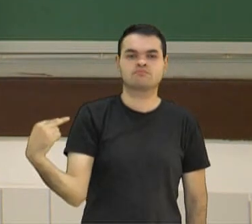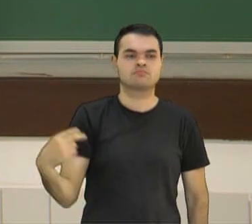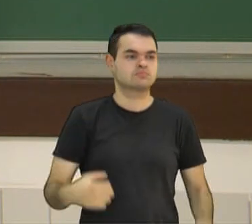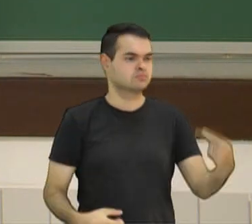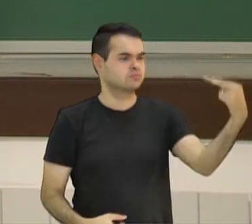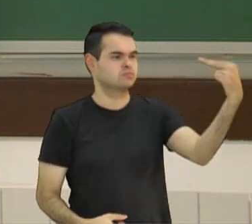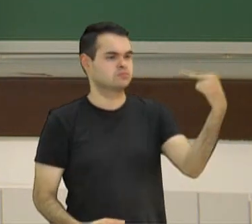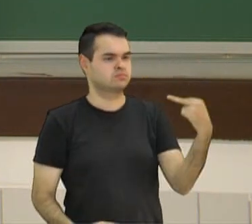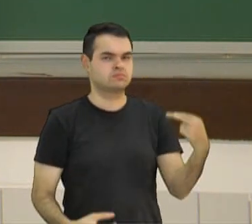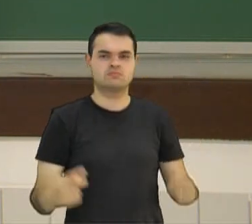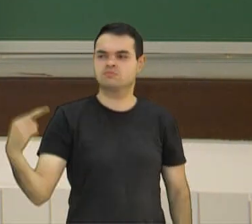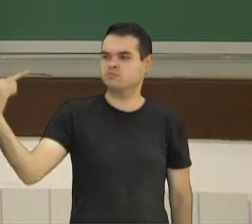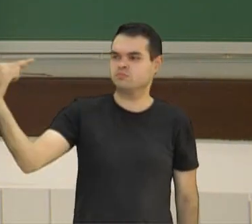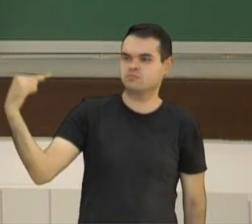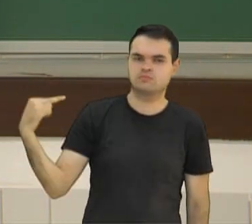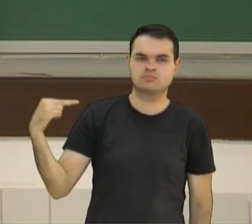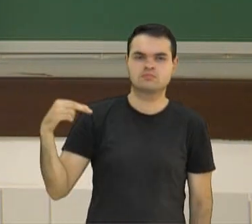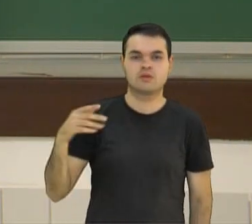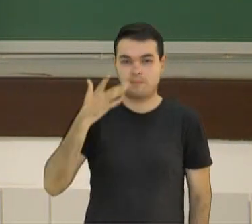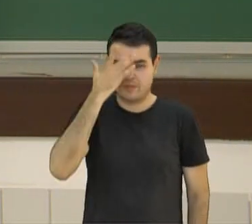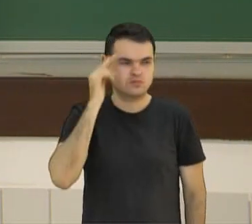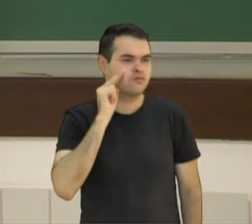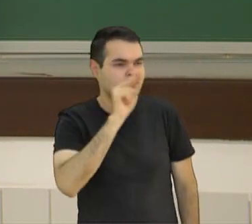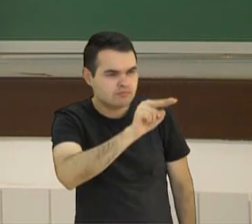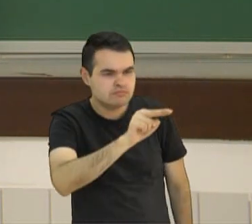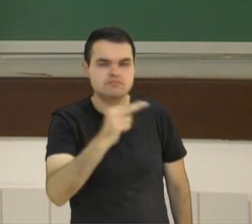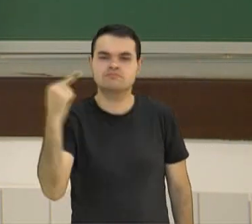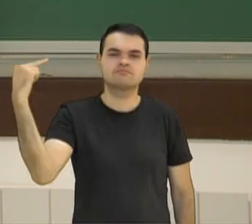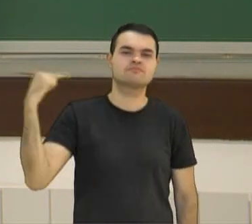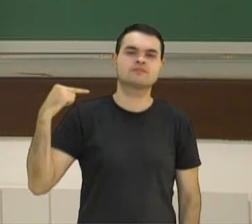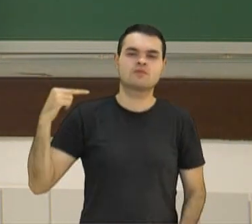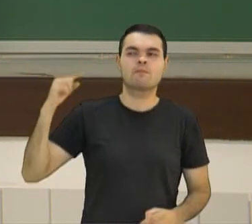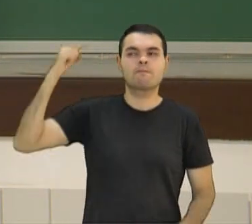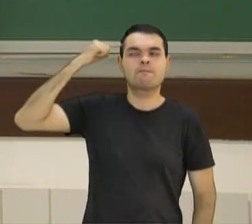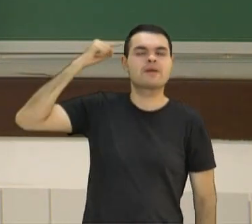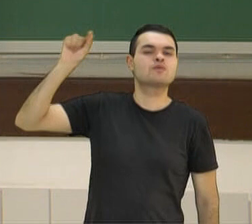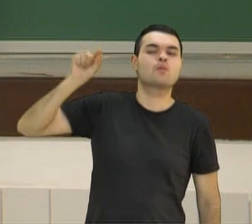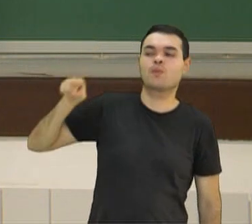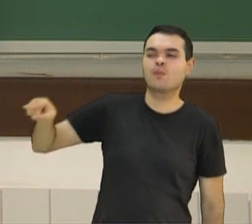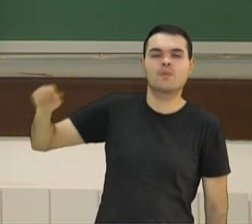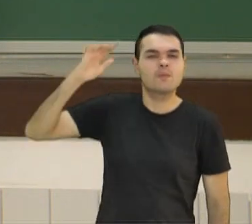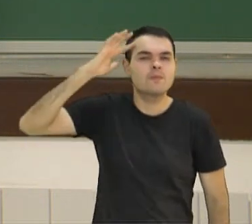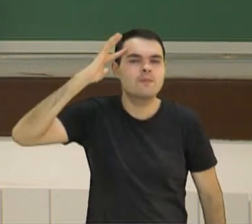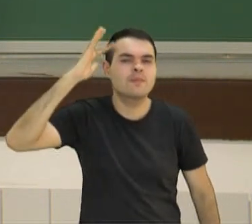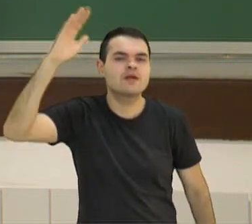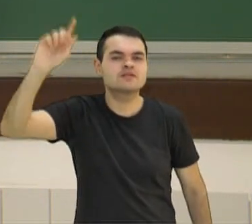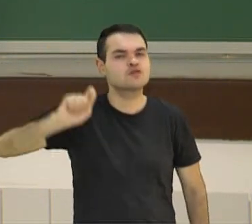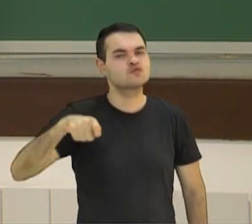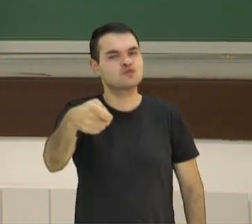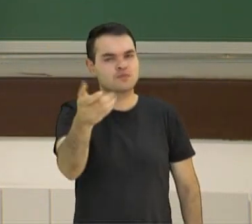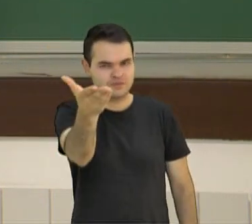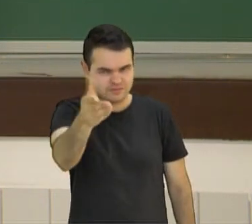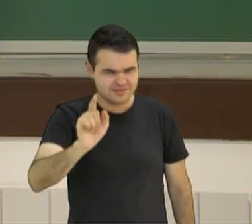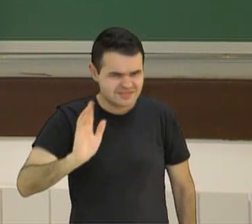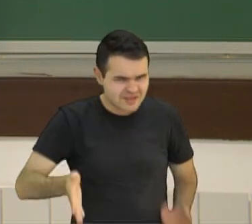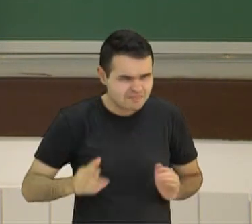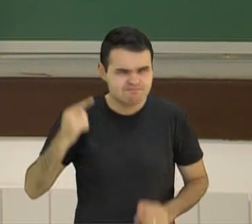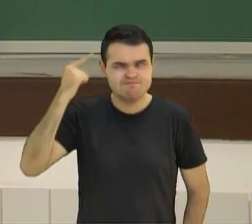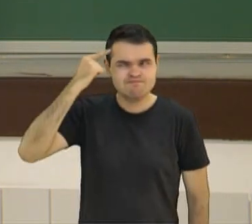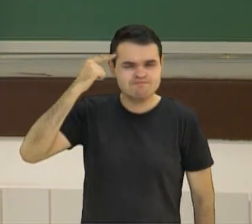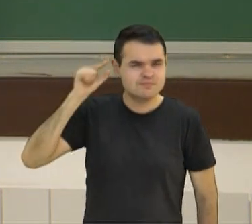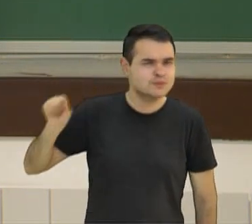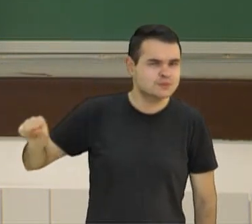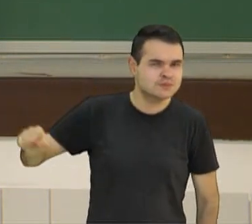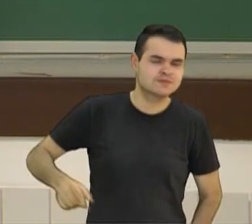olham para você e vêem uma imagem. O que é que você pensa que elas pensam sobre você? Você já pensou sobre isso?